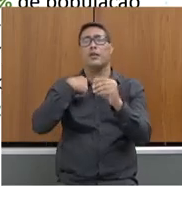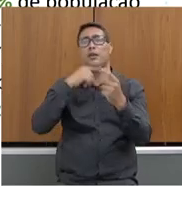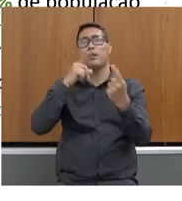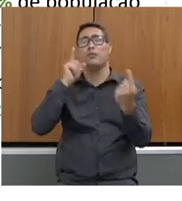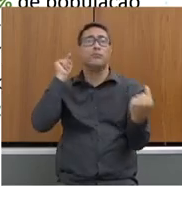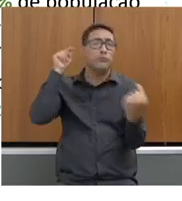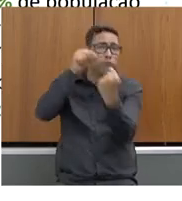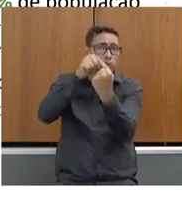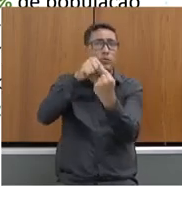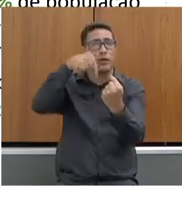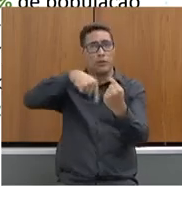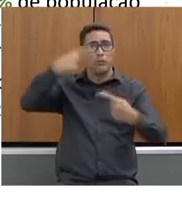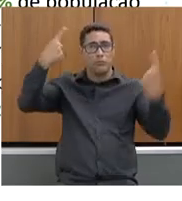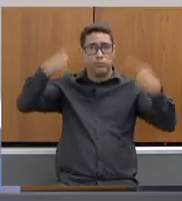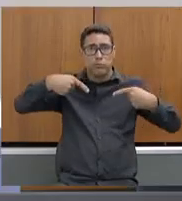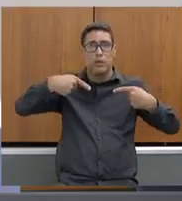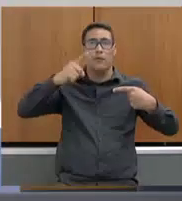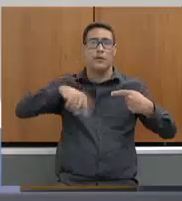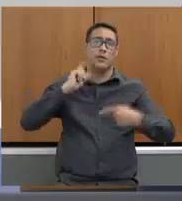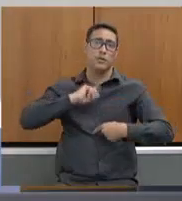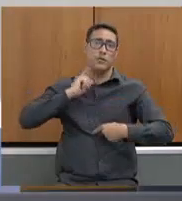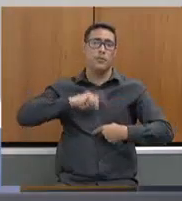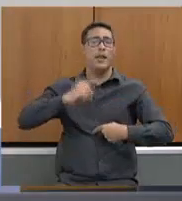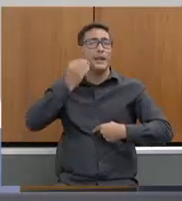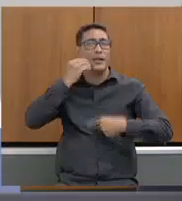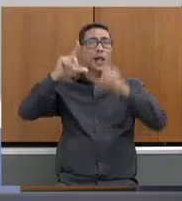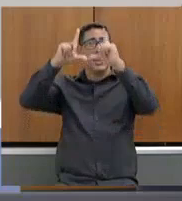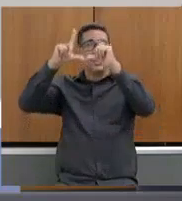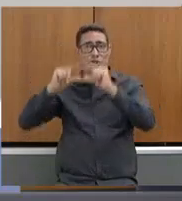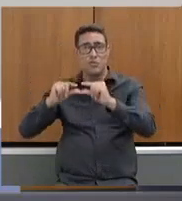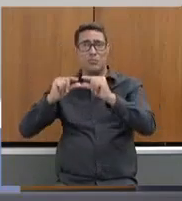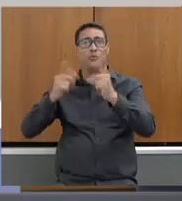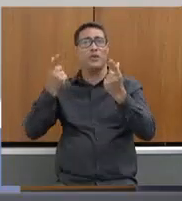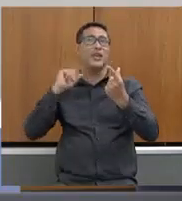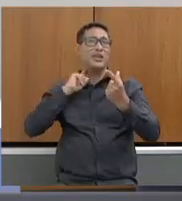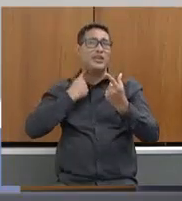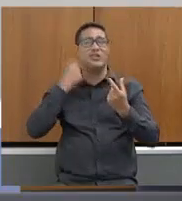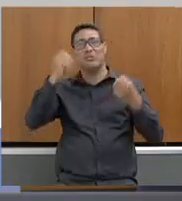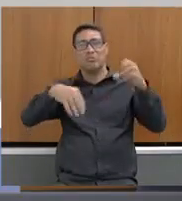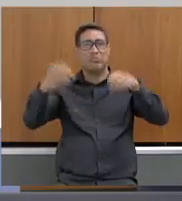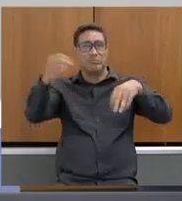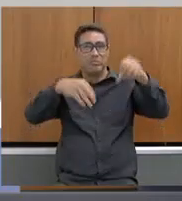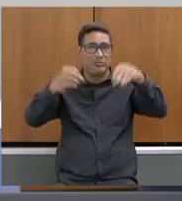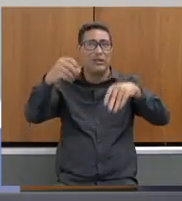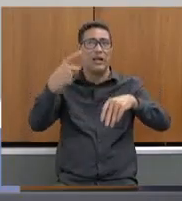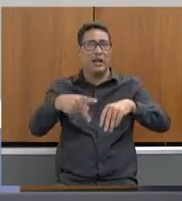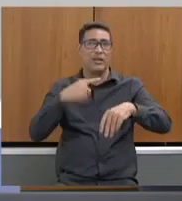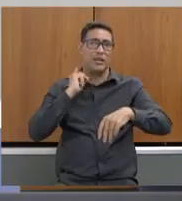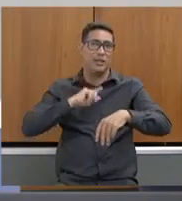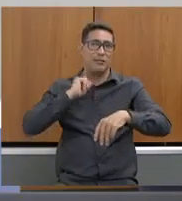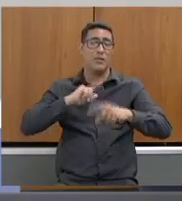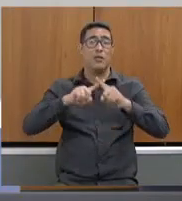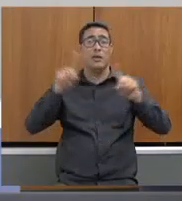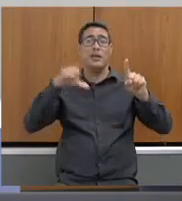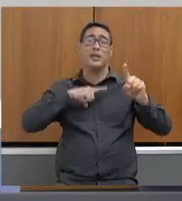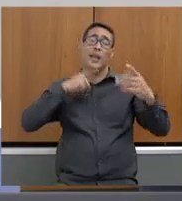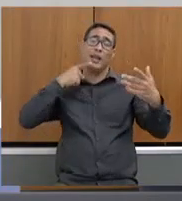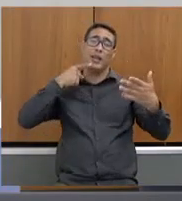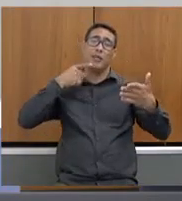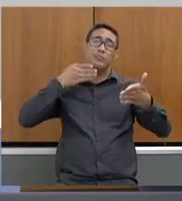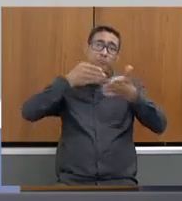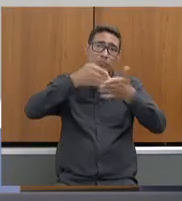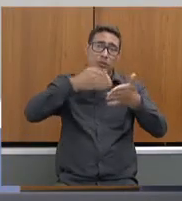Gerais, que é erradicar os lixões em Minas Gerais. Então, vemos uma redução, mas ainda com um grande desafio de 283